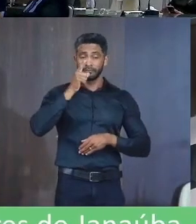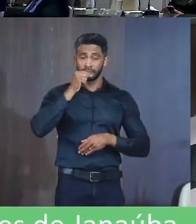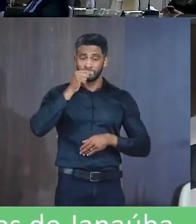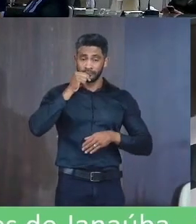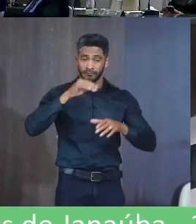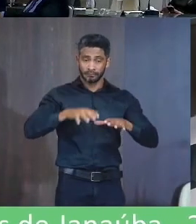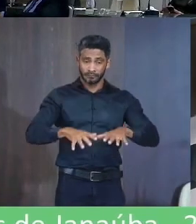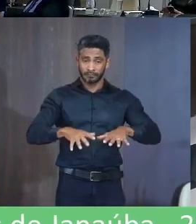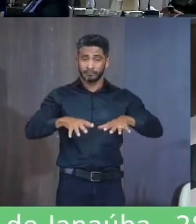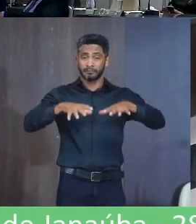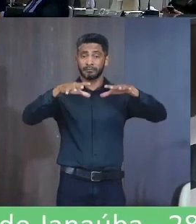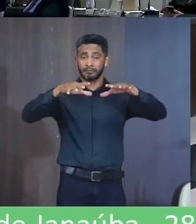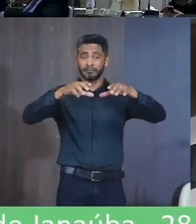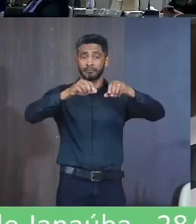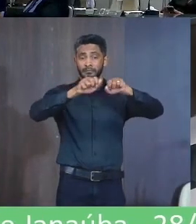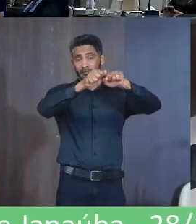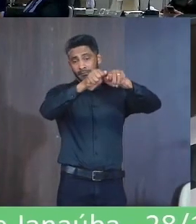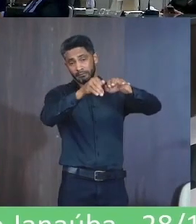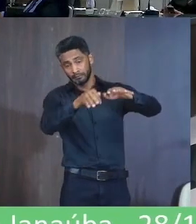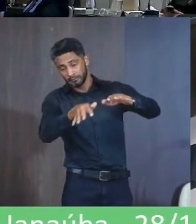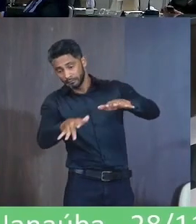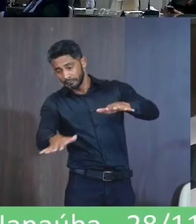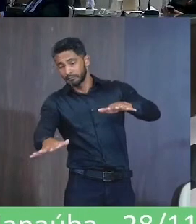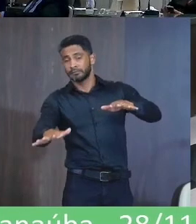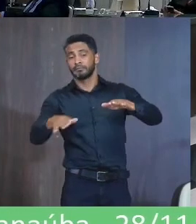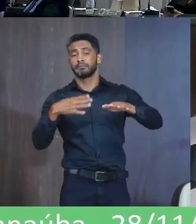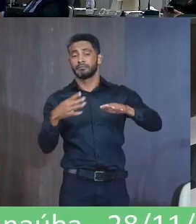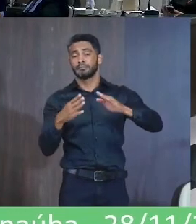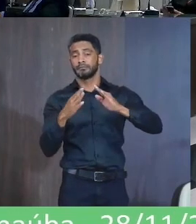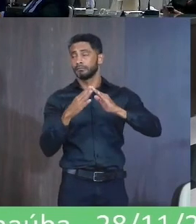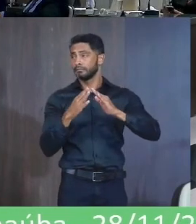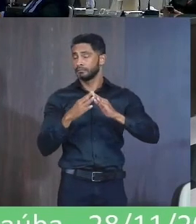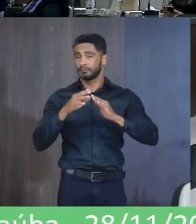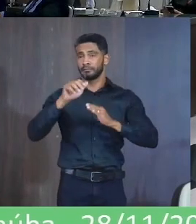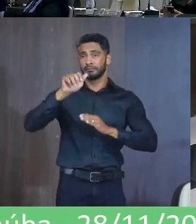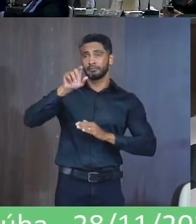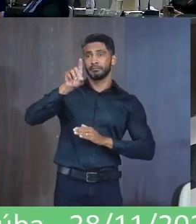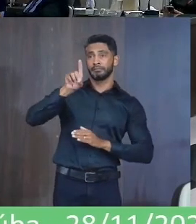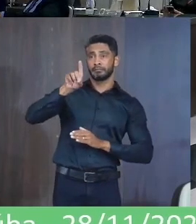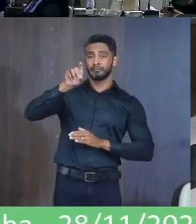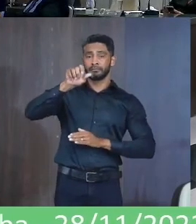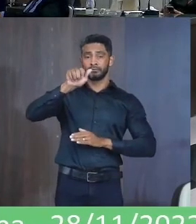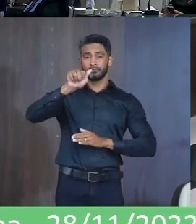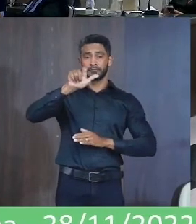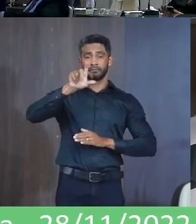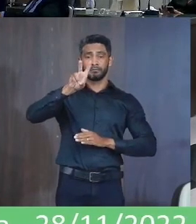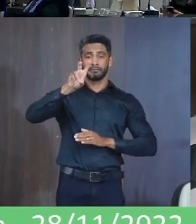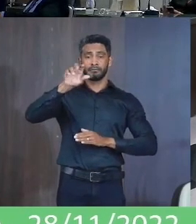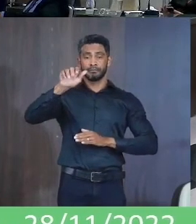desmoronamento Da casa Que está assinado Aqui por Dalva Fernandes Lopes